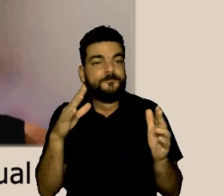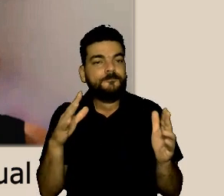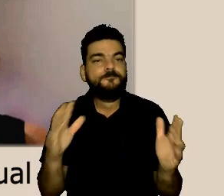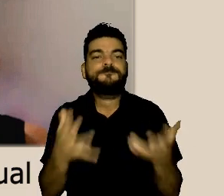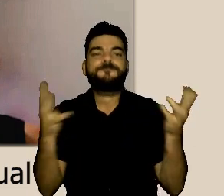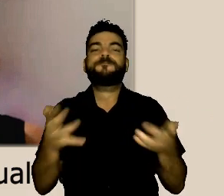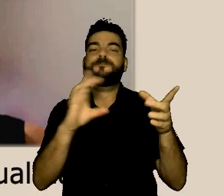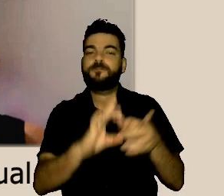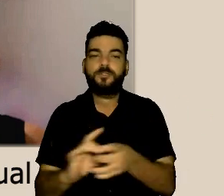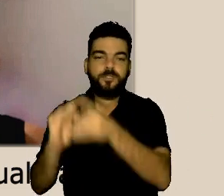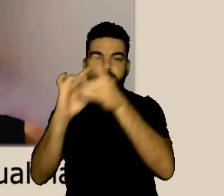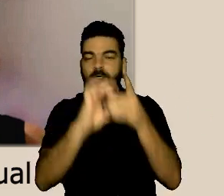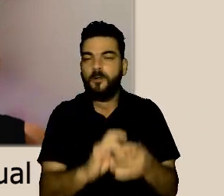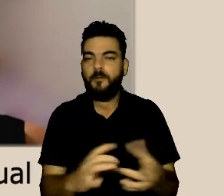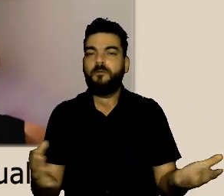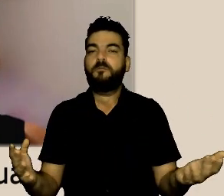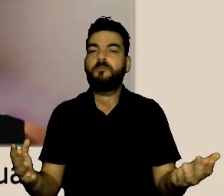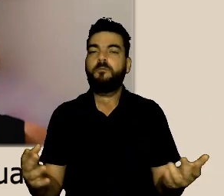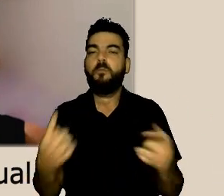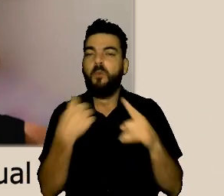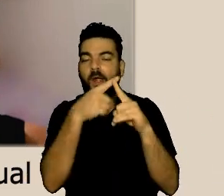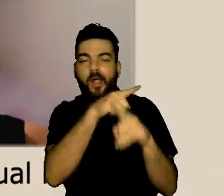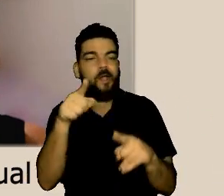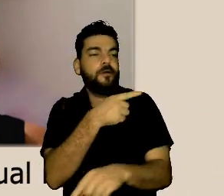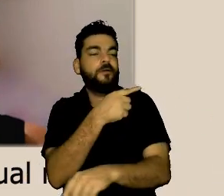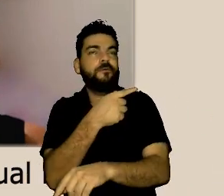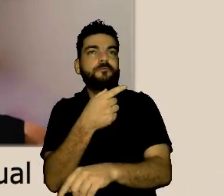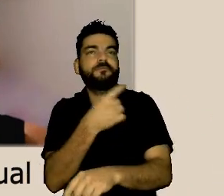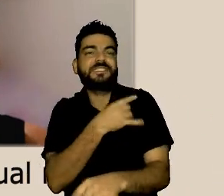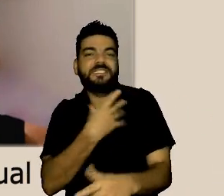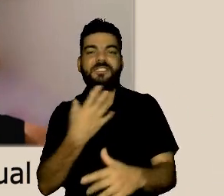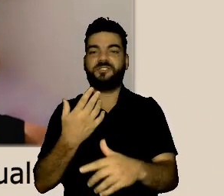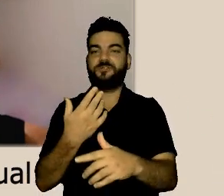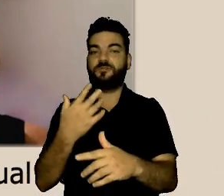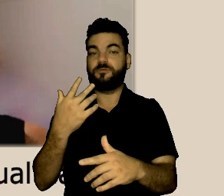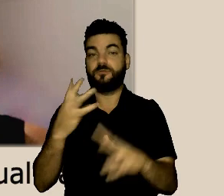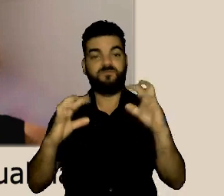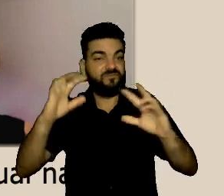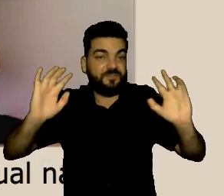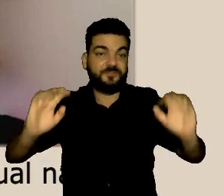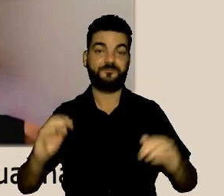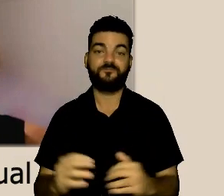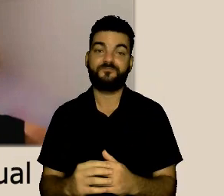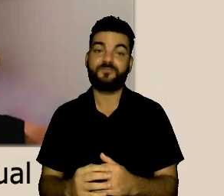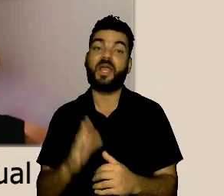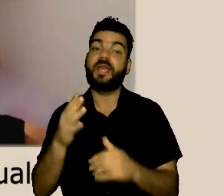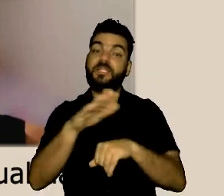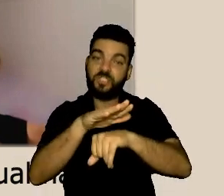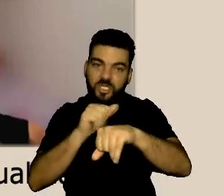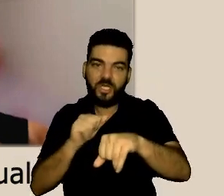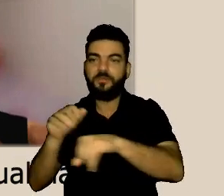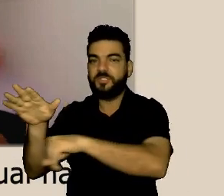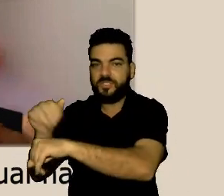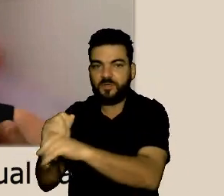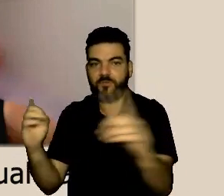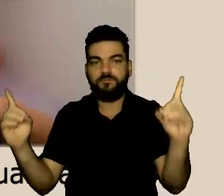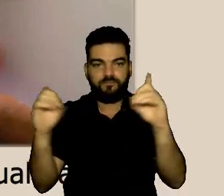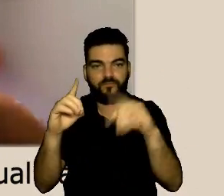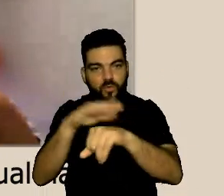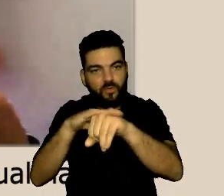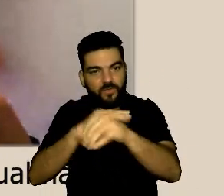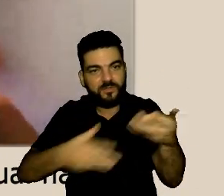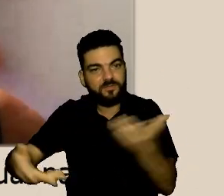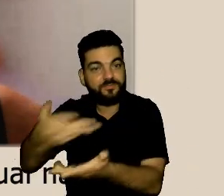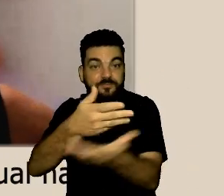nem uma reparação mas uma uma recuperação dessas relações que às vezes são desgastadas pela não conversa ou pela